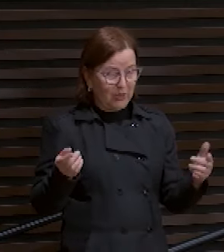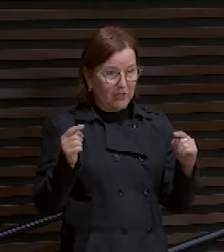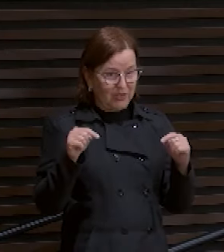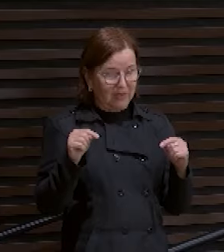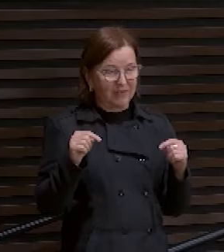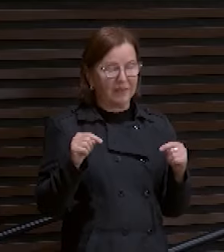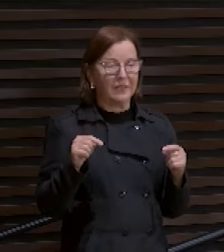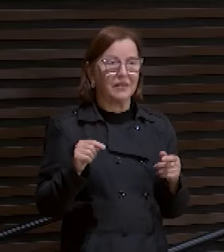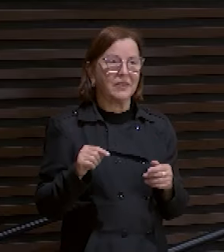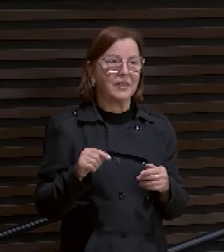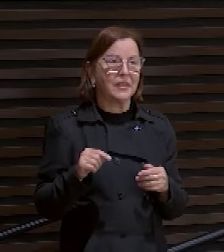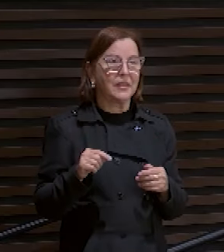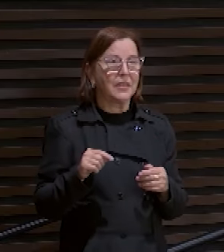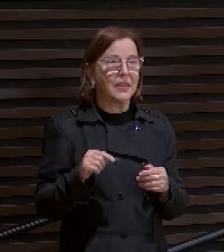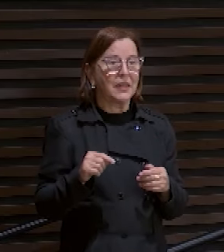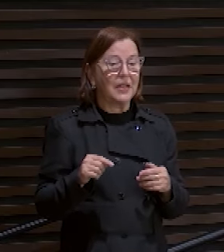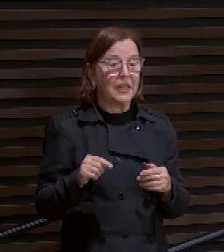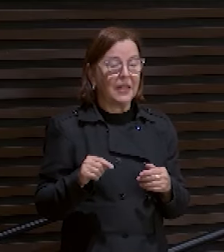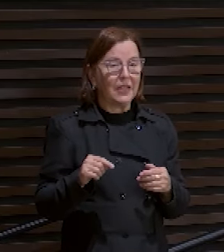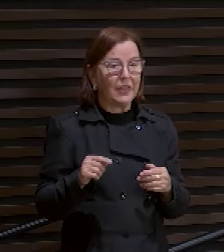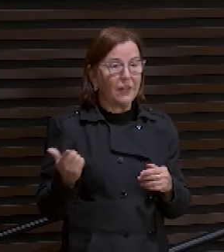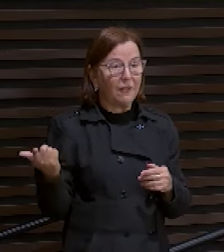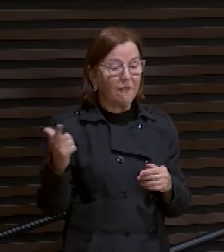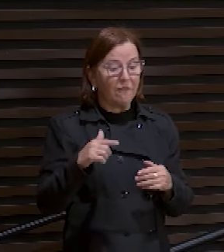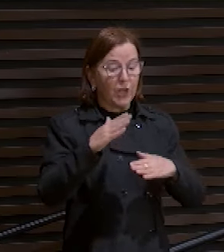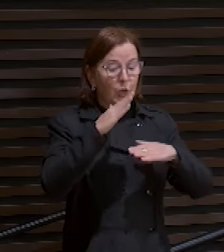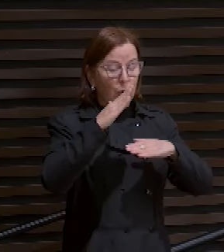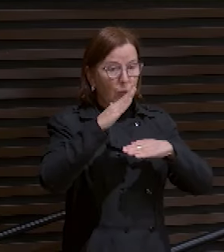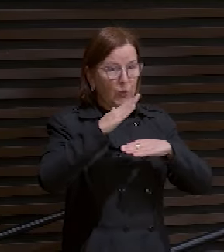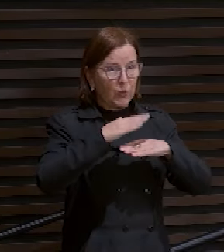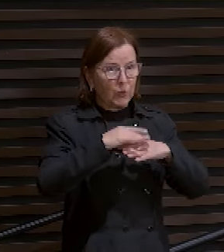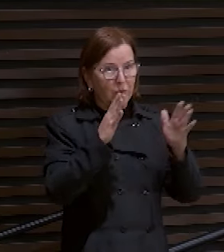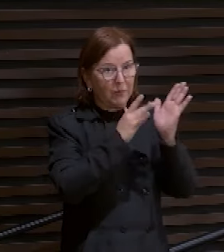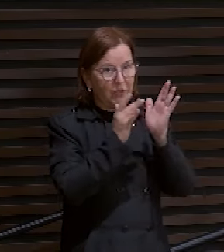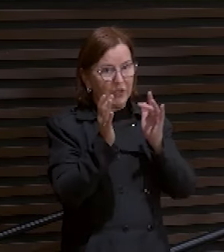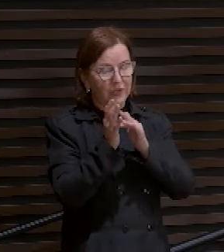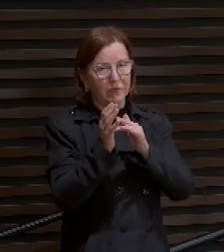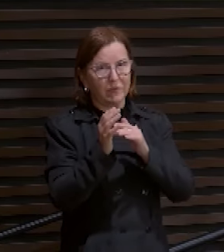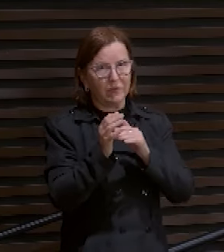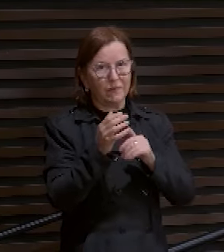Olha só. Pai, afasta de mim esse cálice.